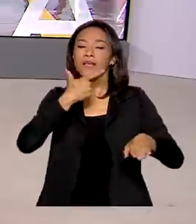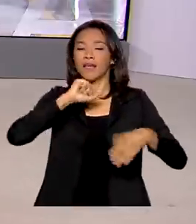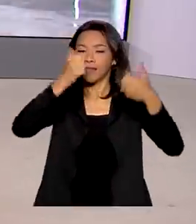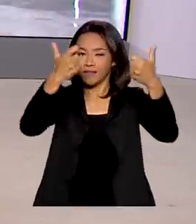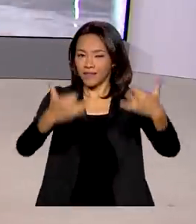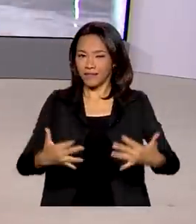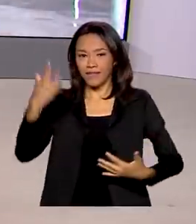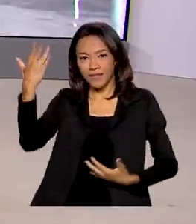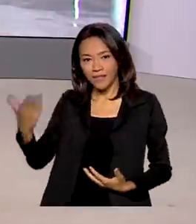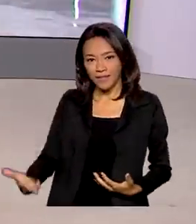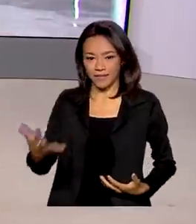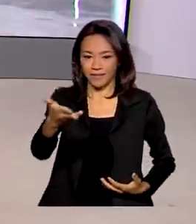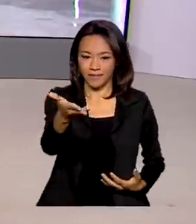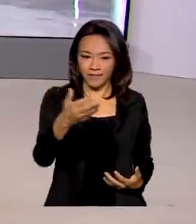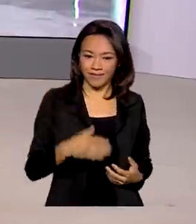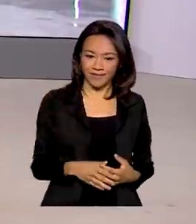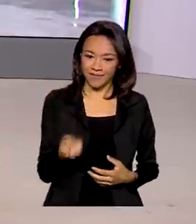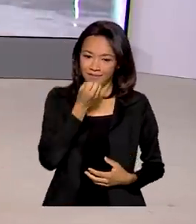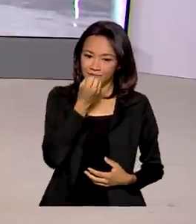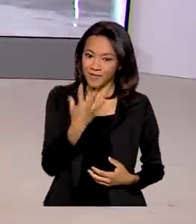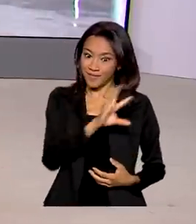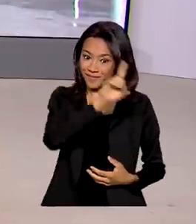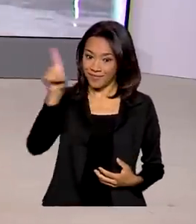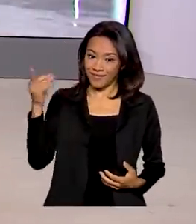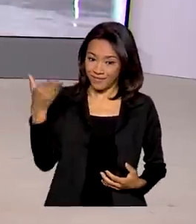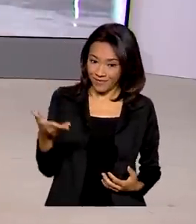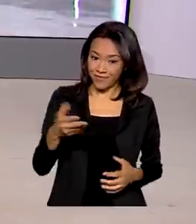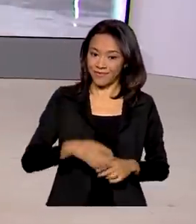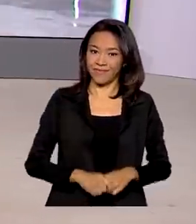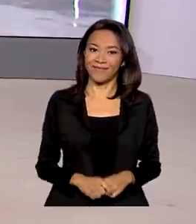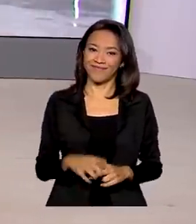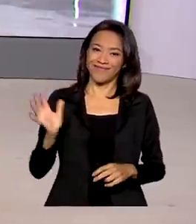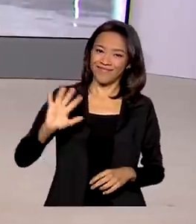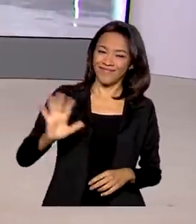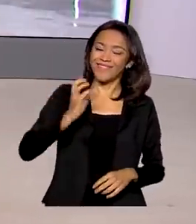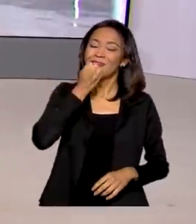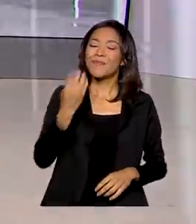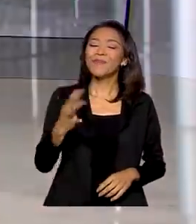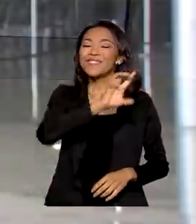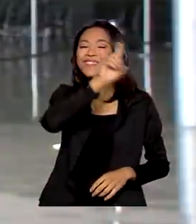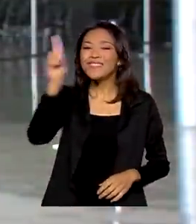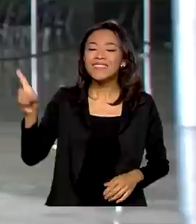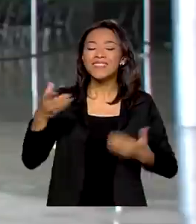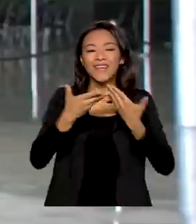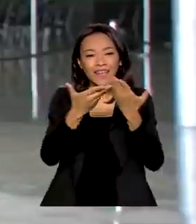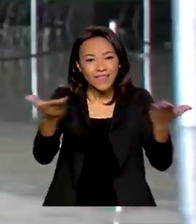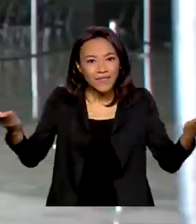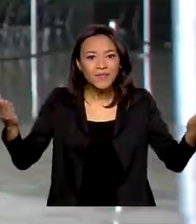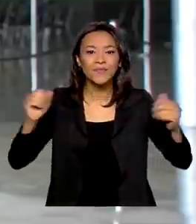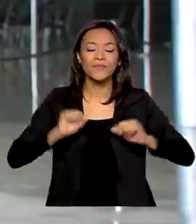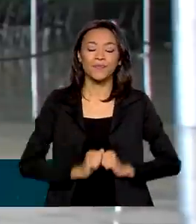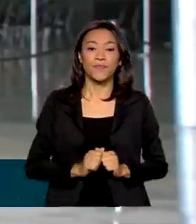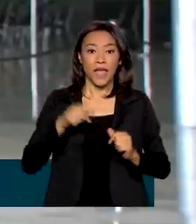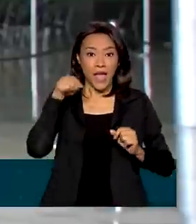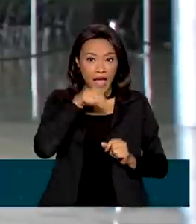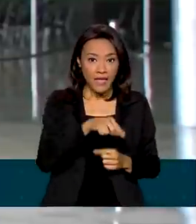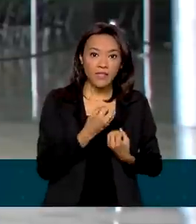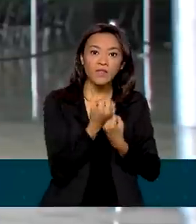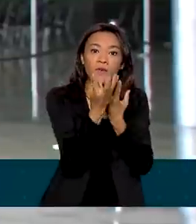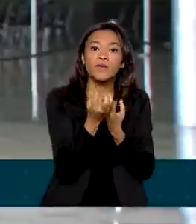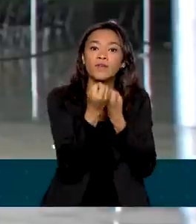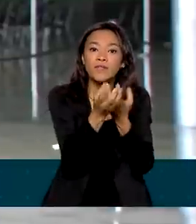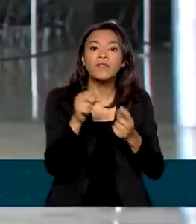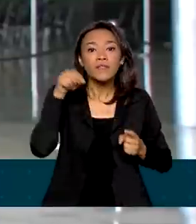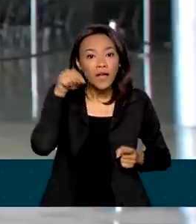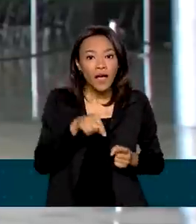Glauco de Queiroz. Glauco, bom dia pra você. Olá, Renato. Bom dia pra você. Bom dia a todos. Olha, esses dados são do